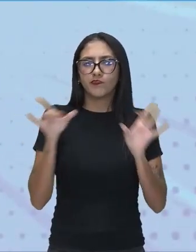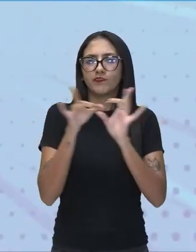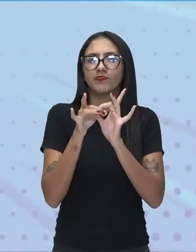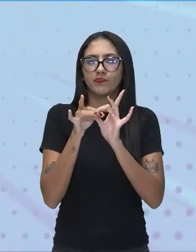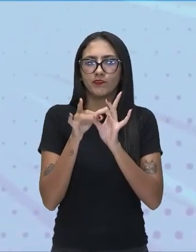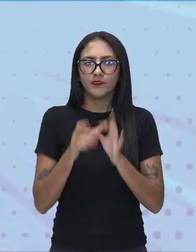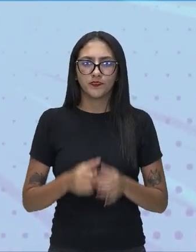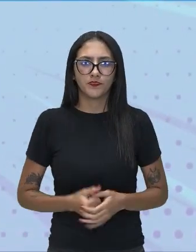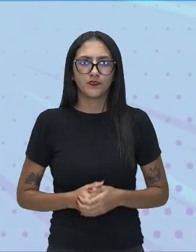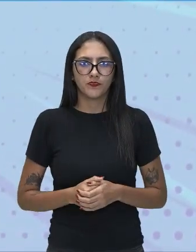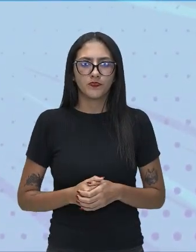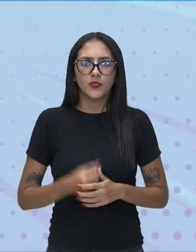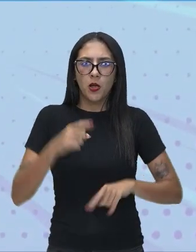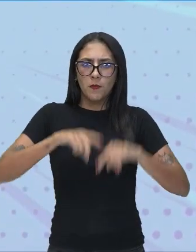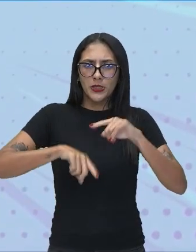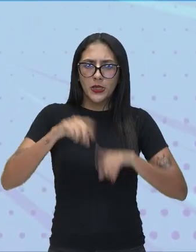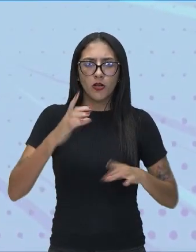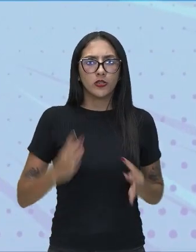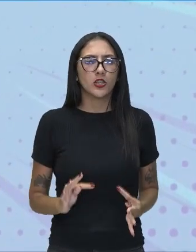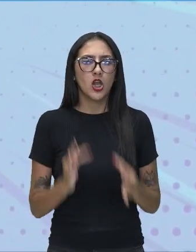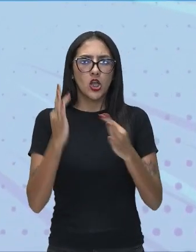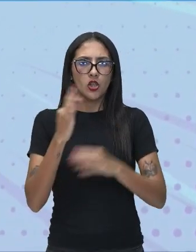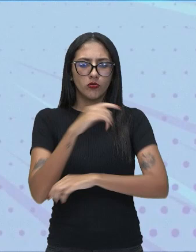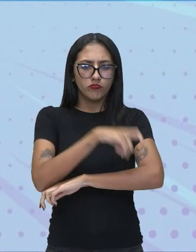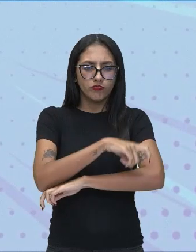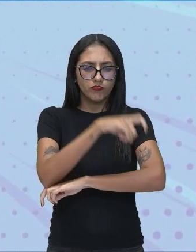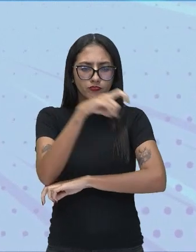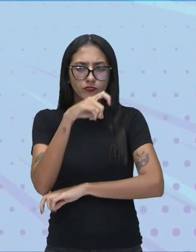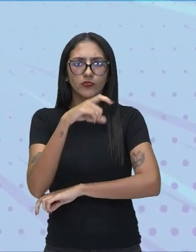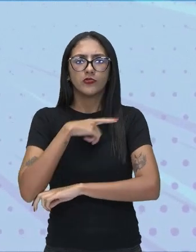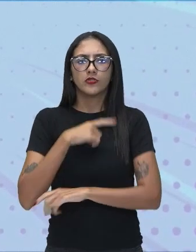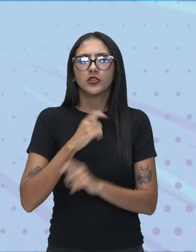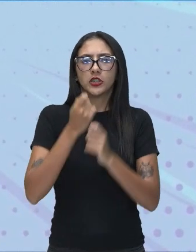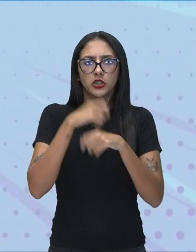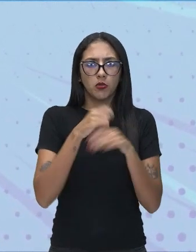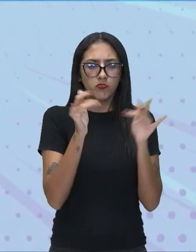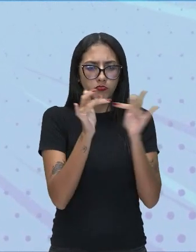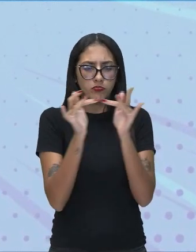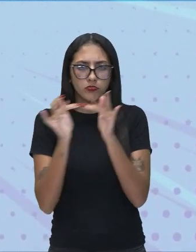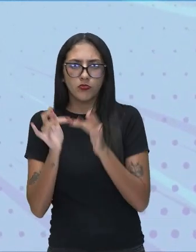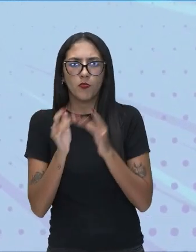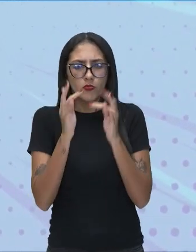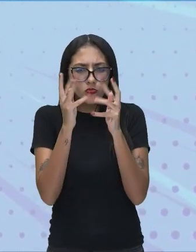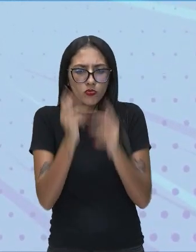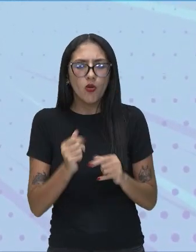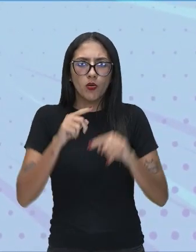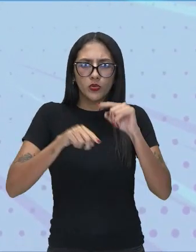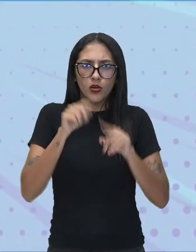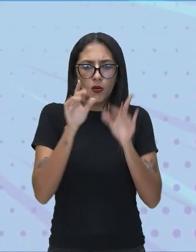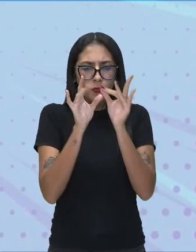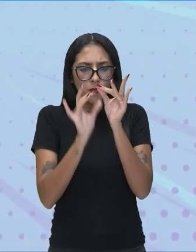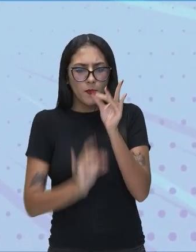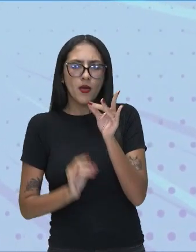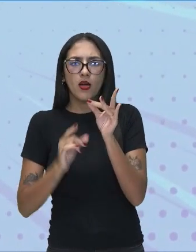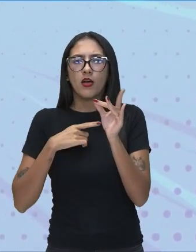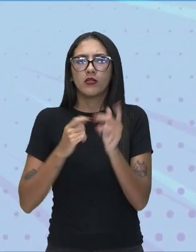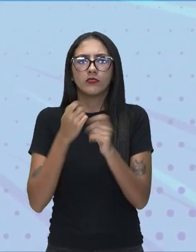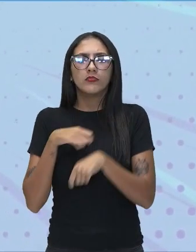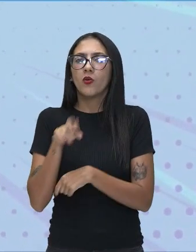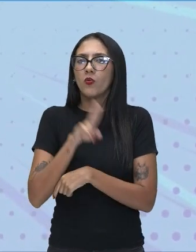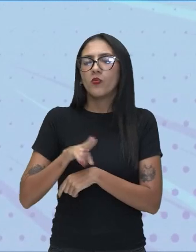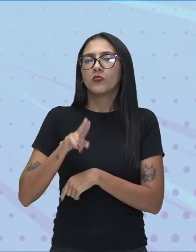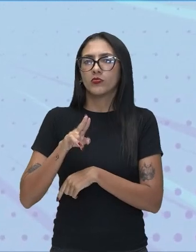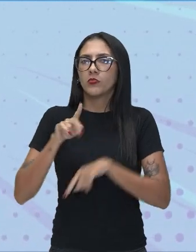Máquinas de alta precisão garantem que cada componente seja encaixado corretamente, resultando em um produto funcional e durável.